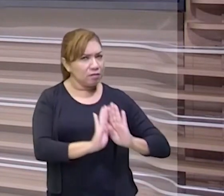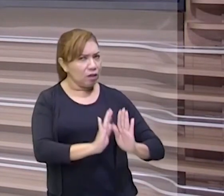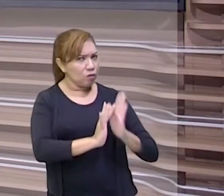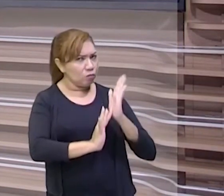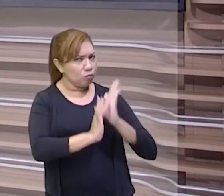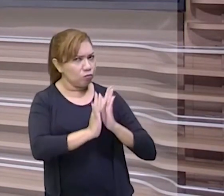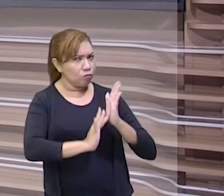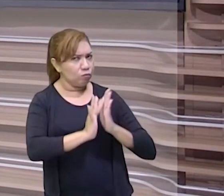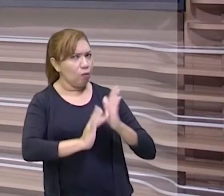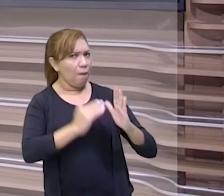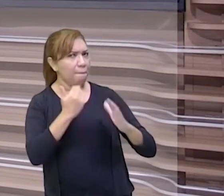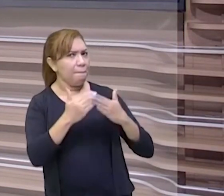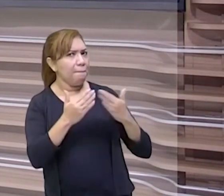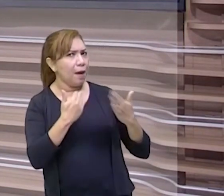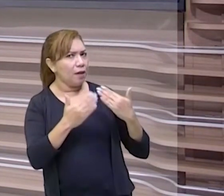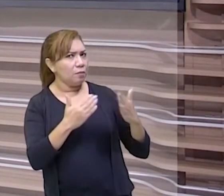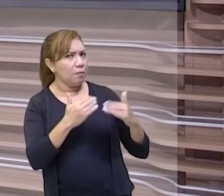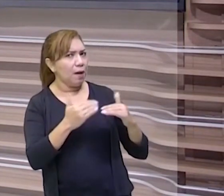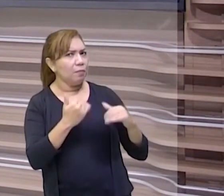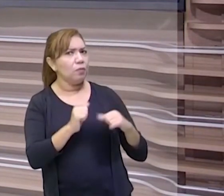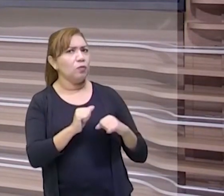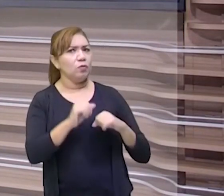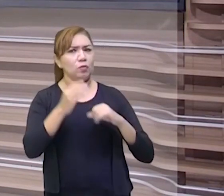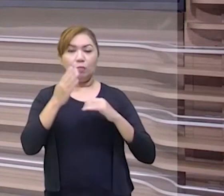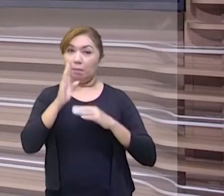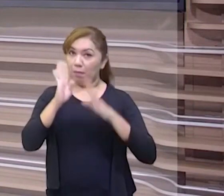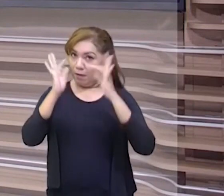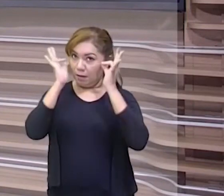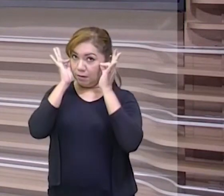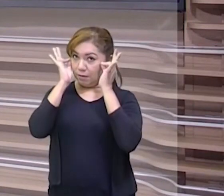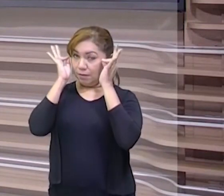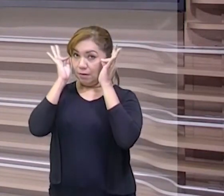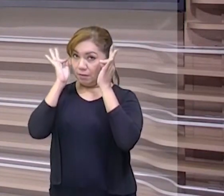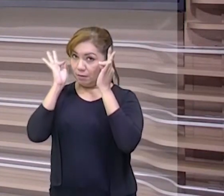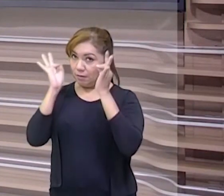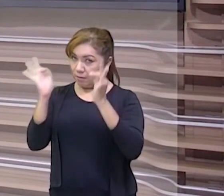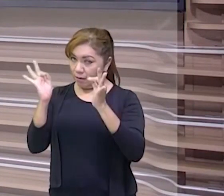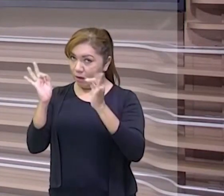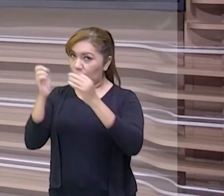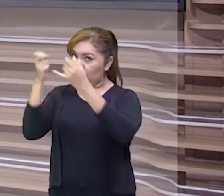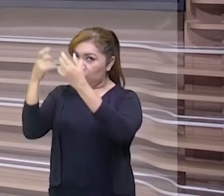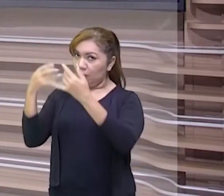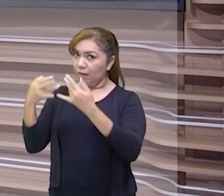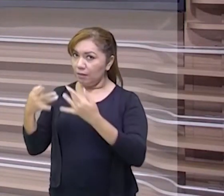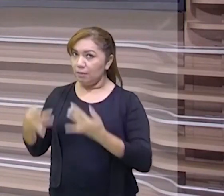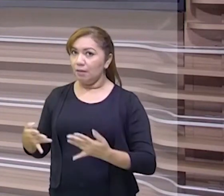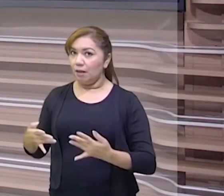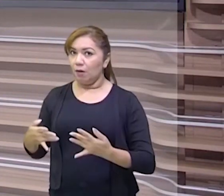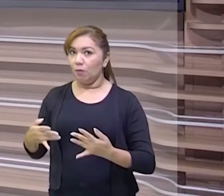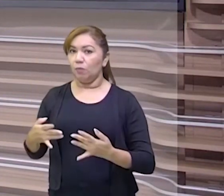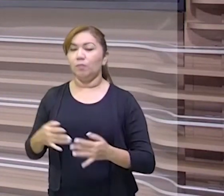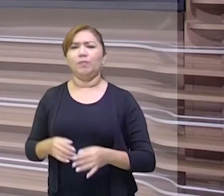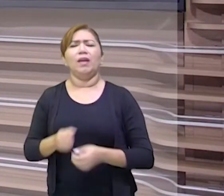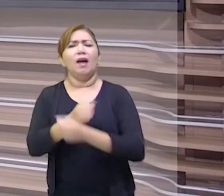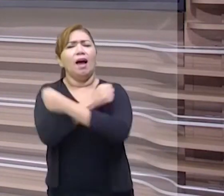chat, a sala de bate-papo e preste atenção das nossas explicações. Manda aquele abraço especial a